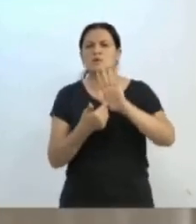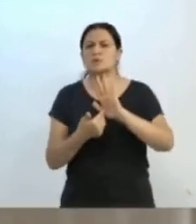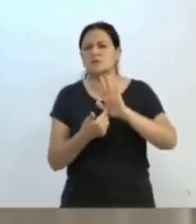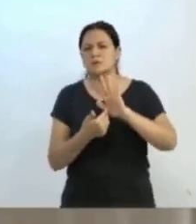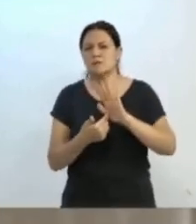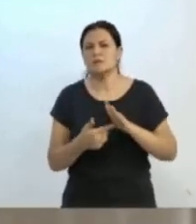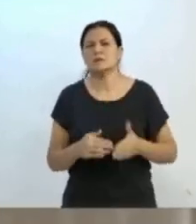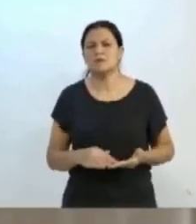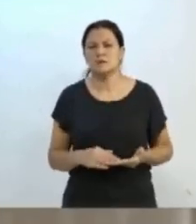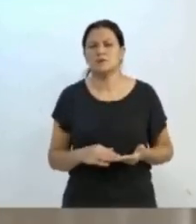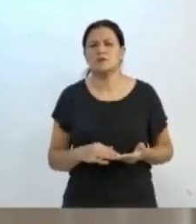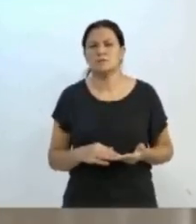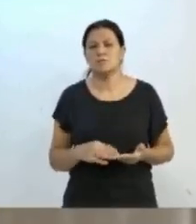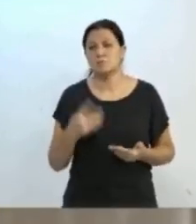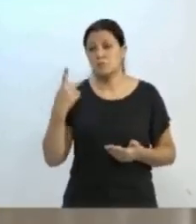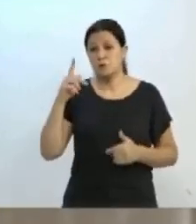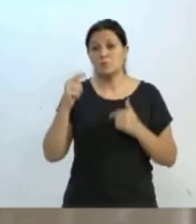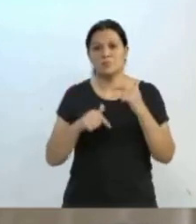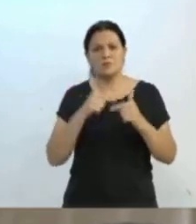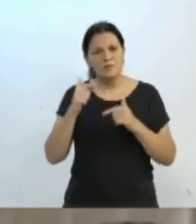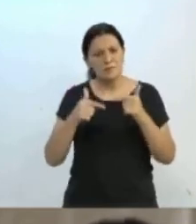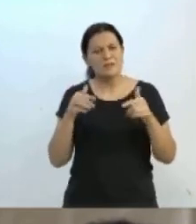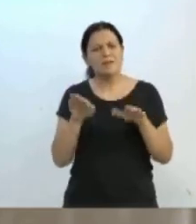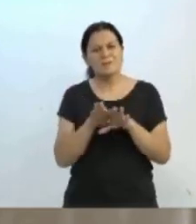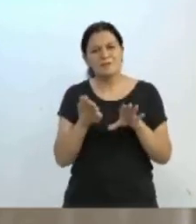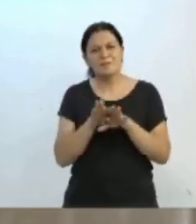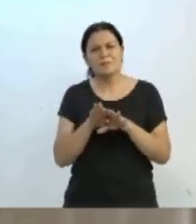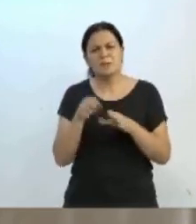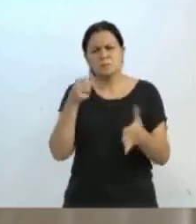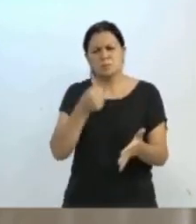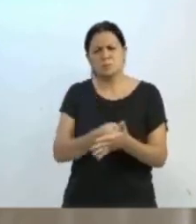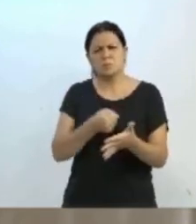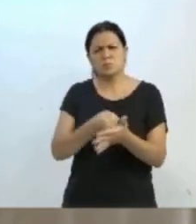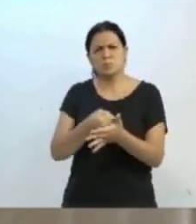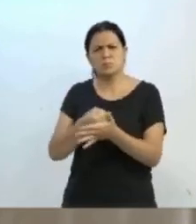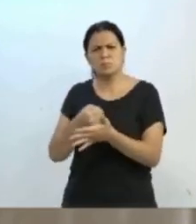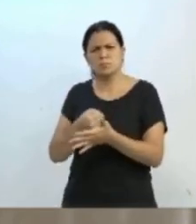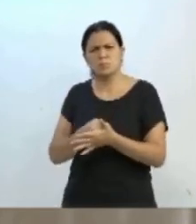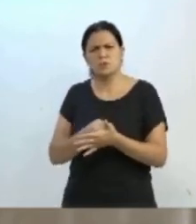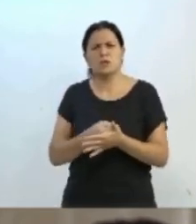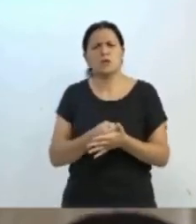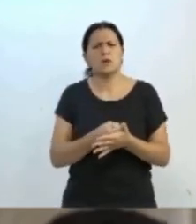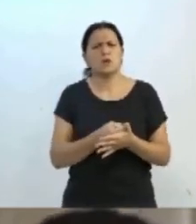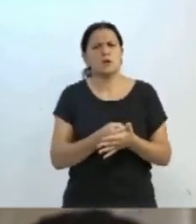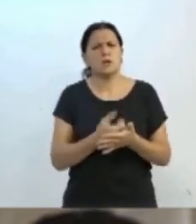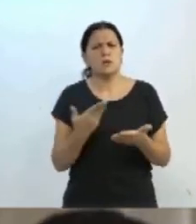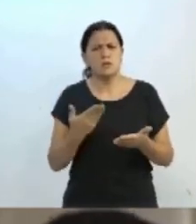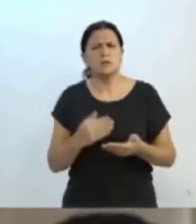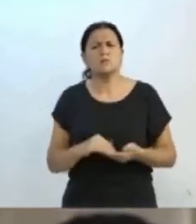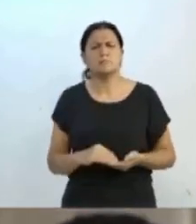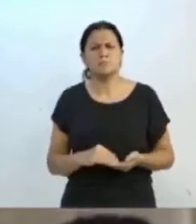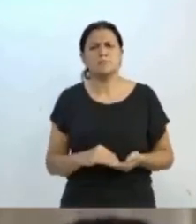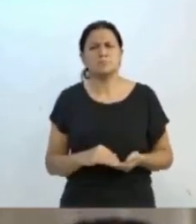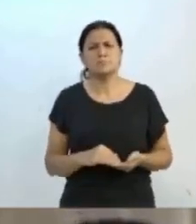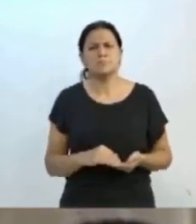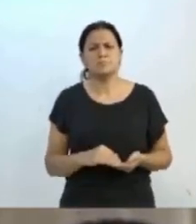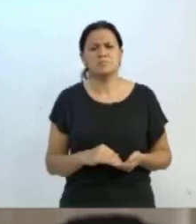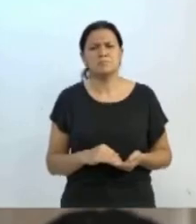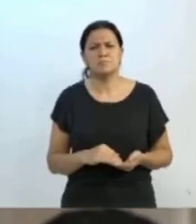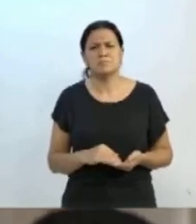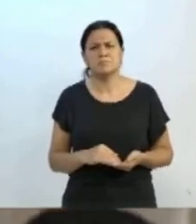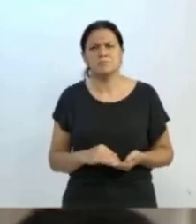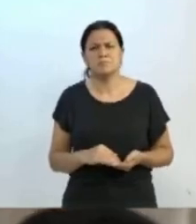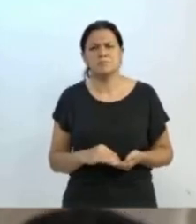decorrente do seu trabalho também, de cobrar, de ir atrás, de solicitar. E agora a prefeitura